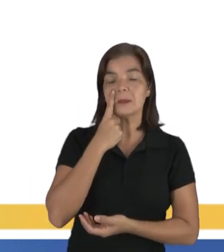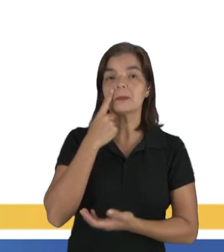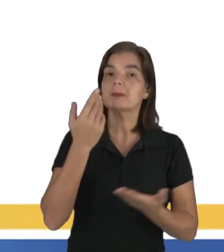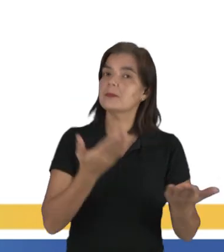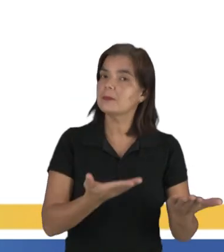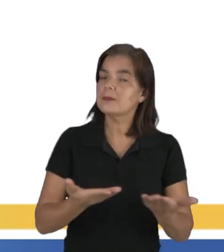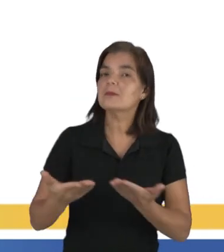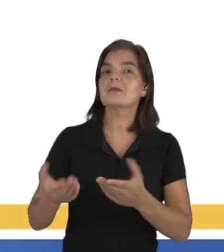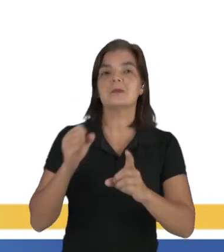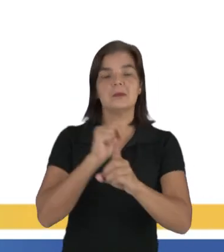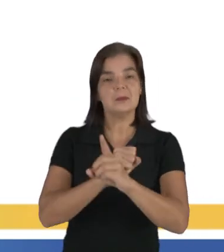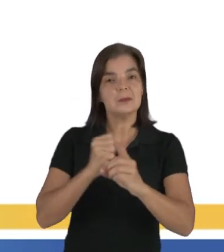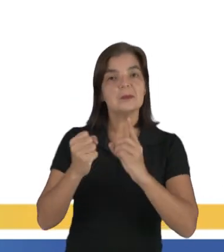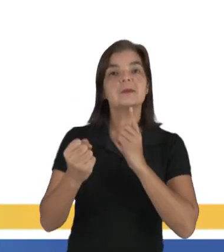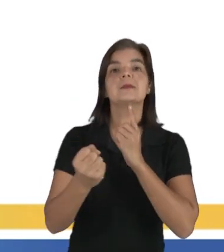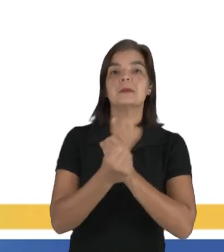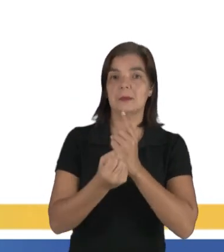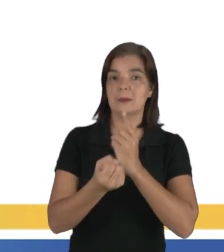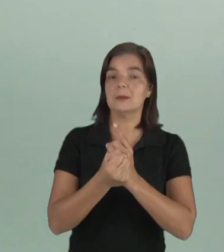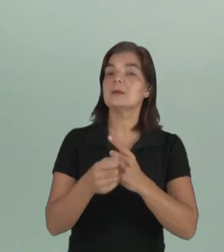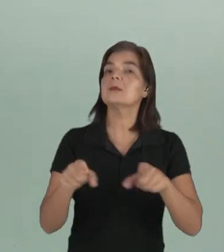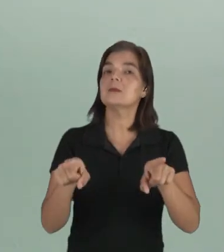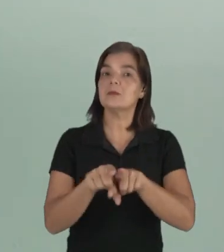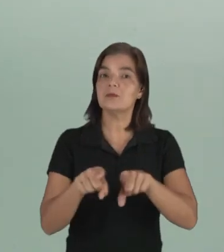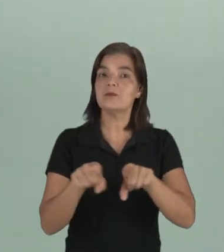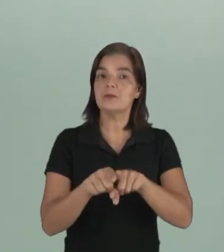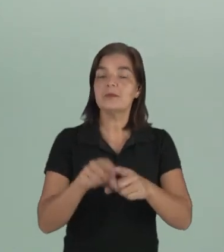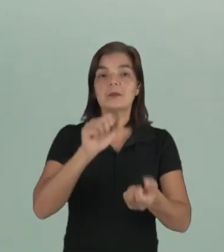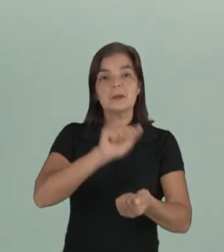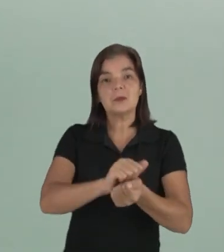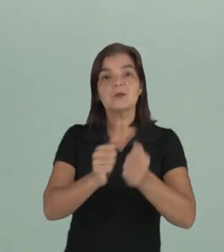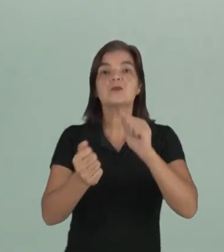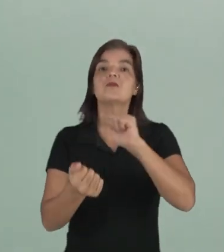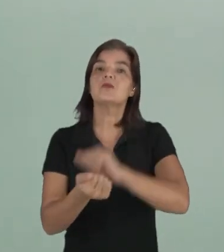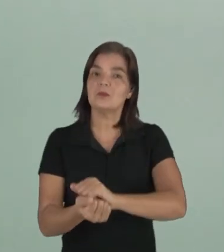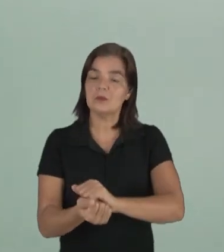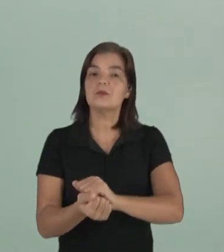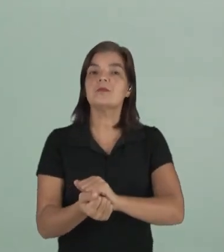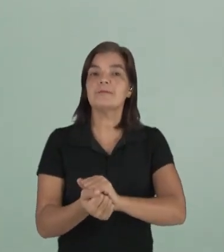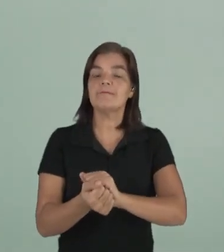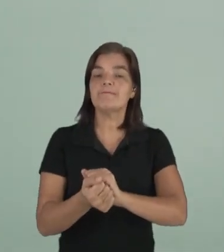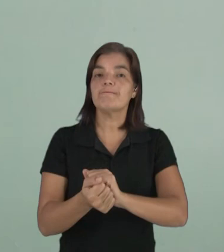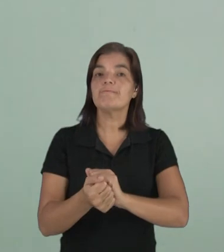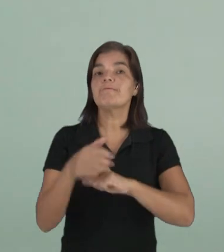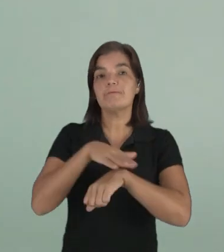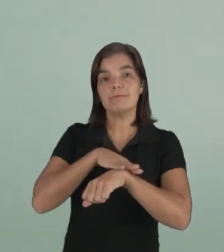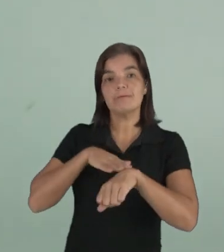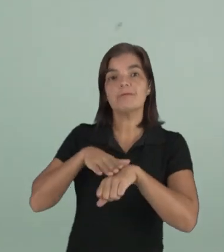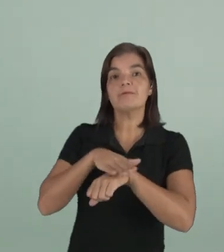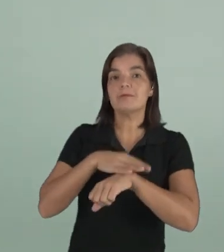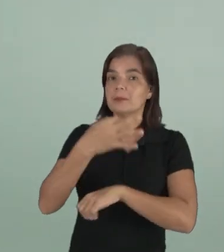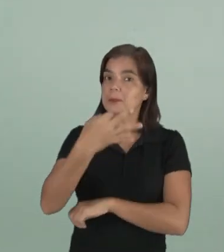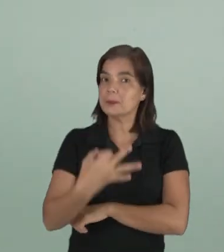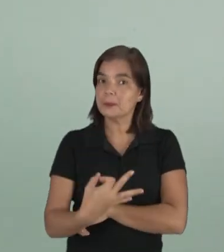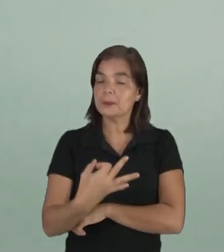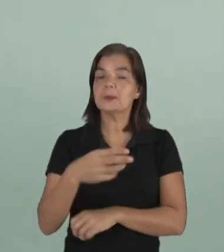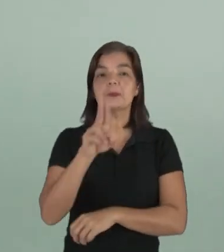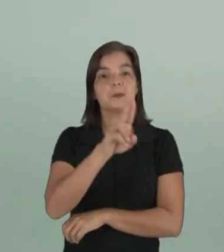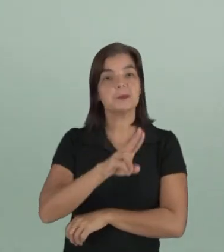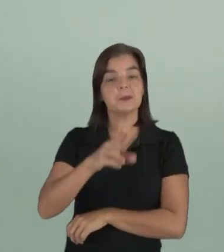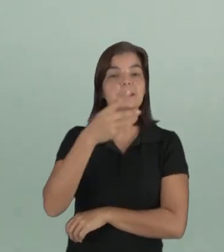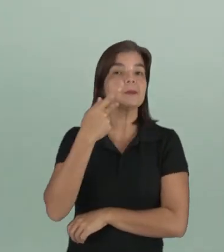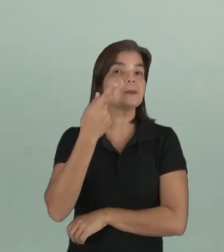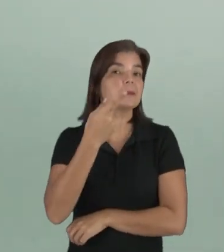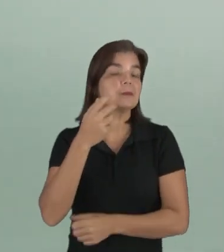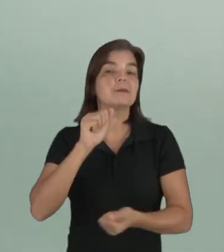prestígio social aí, ele se adequou ao nível da conversa, certo? O uso da